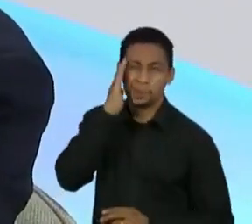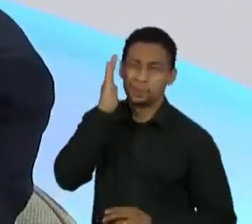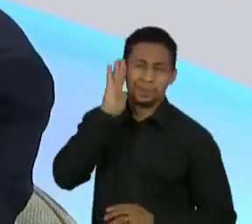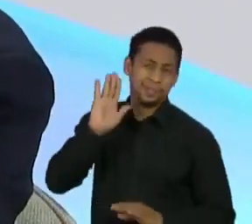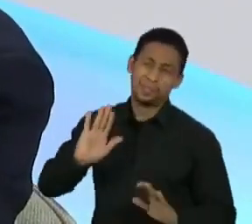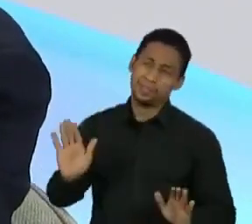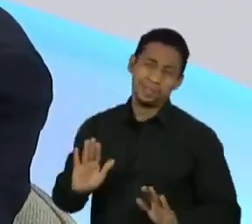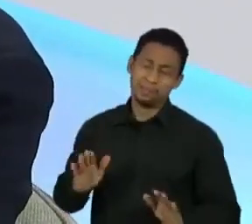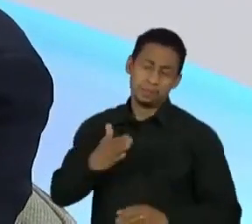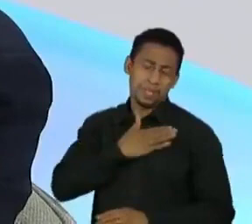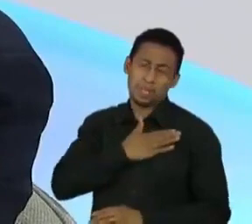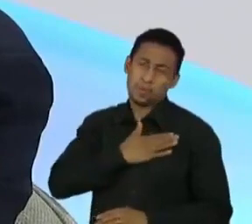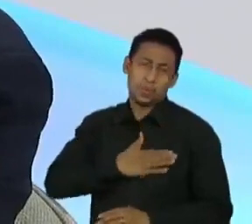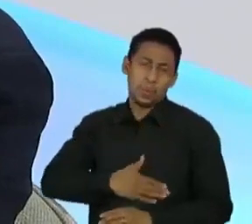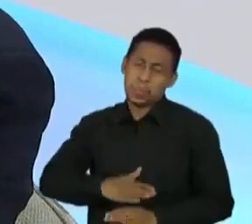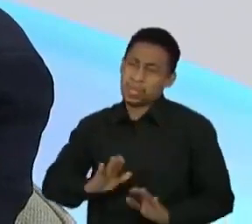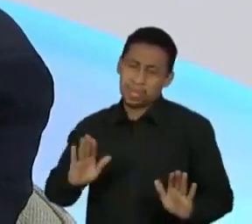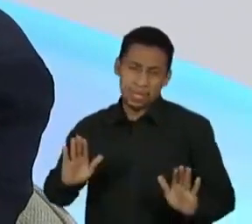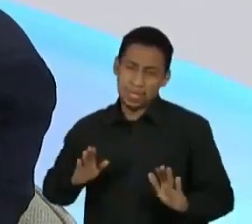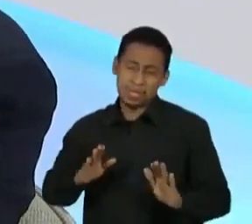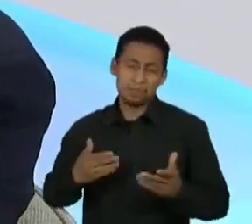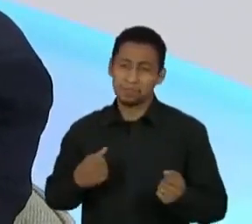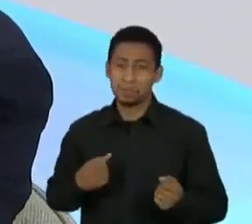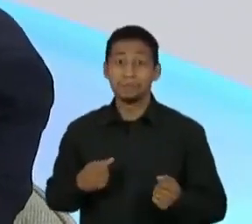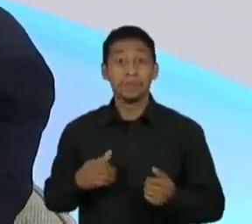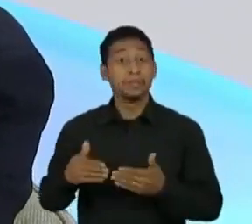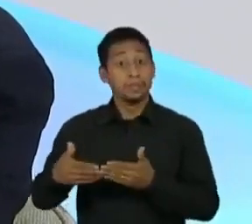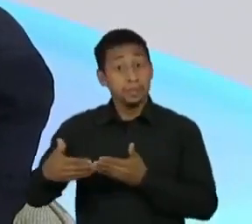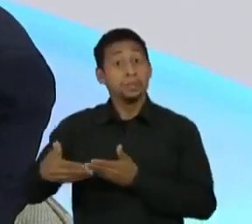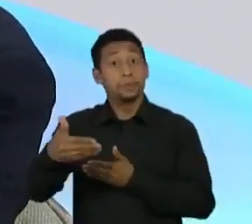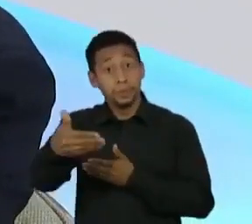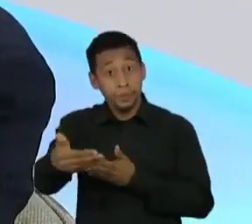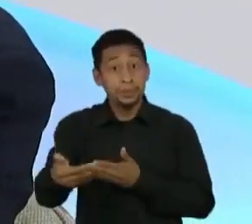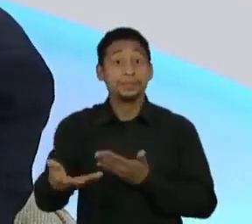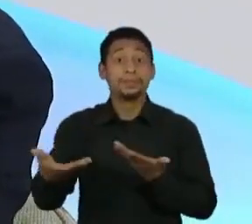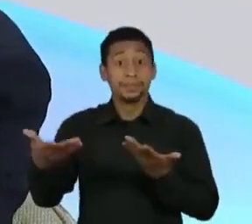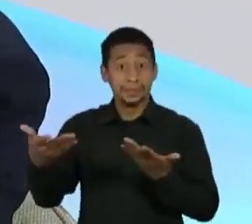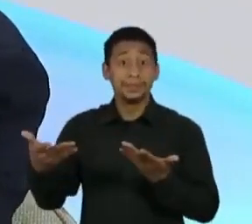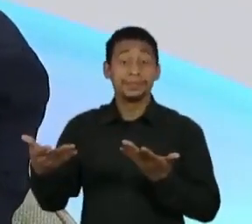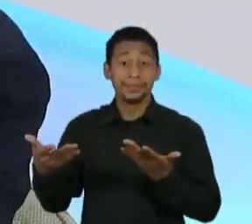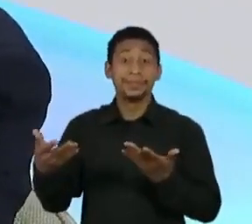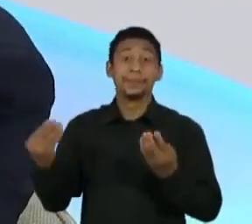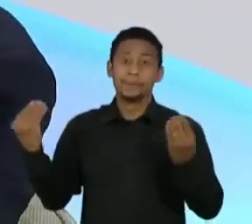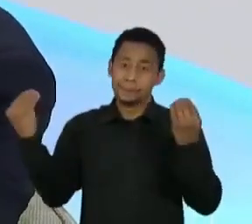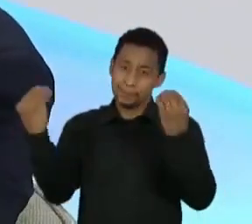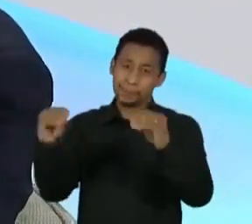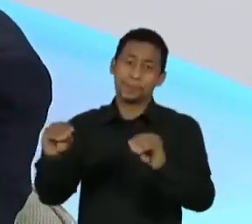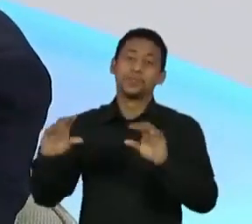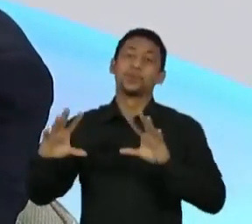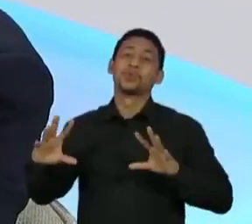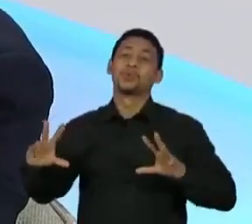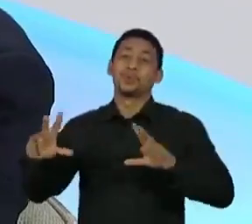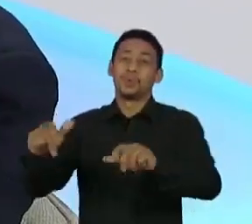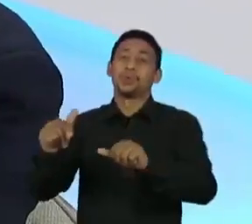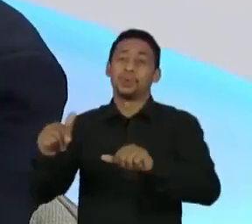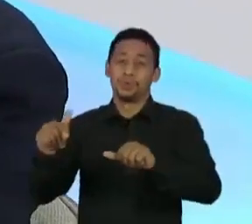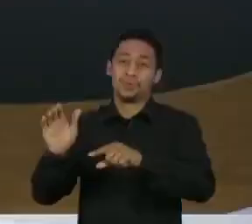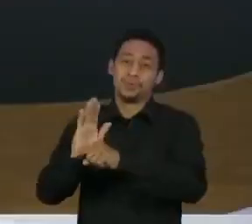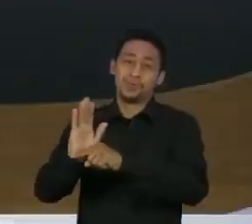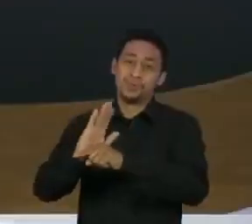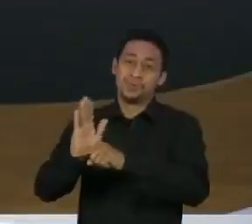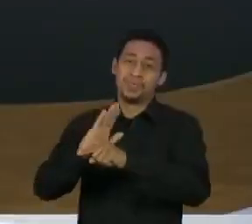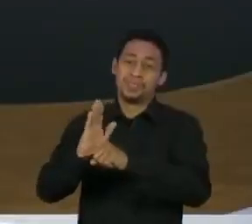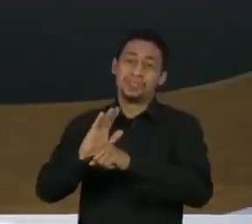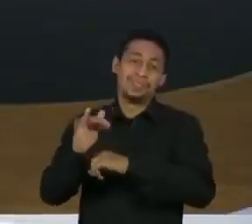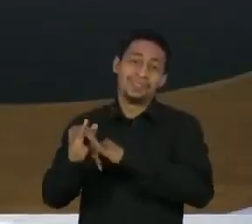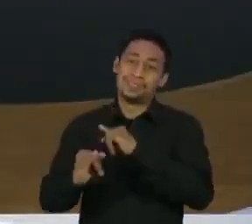E, portanto, não se incomode com isso. logo na sequência, colocaram-se todas as imitações na Mas o acha que isso